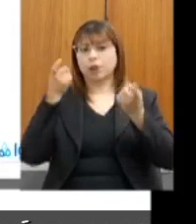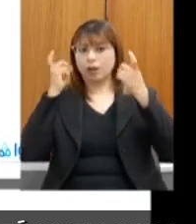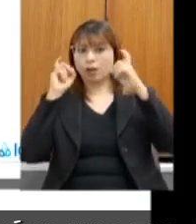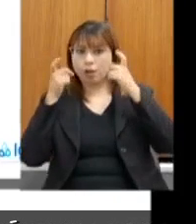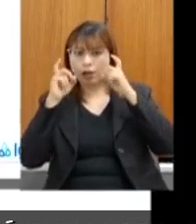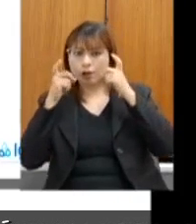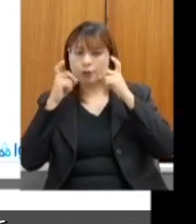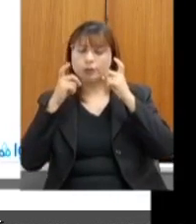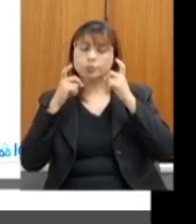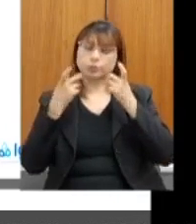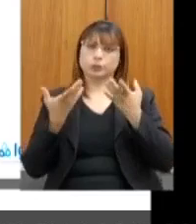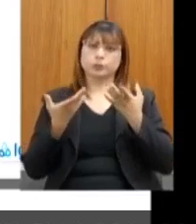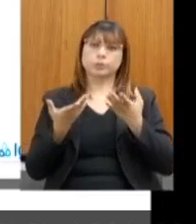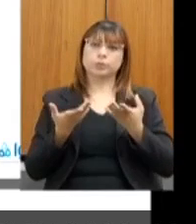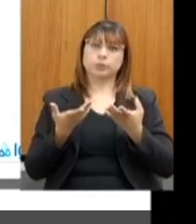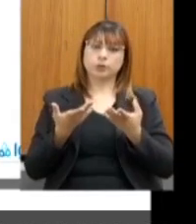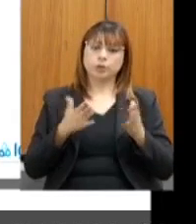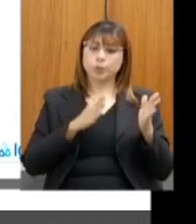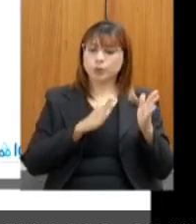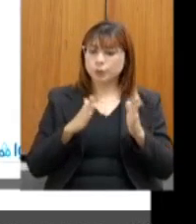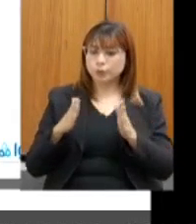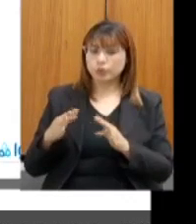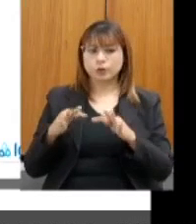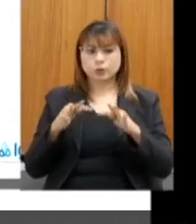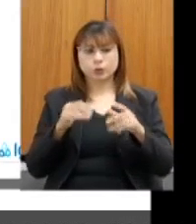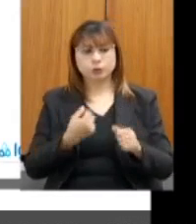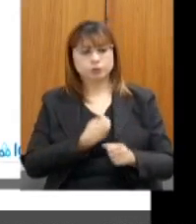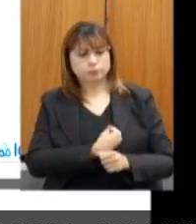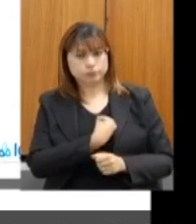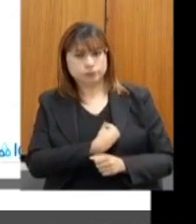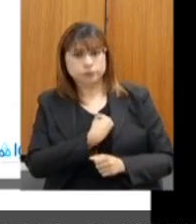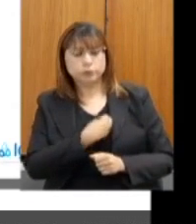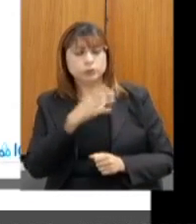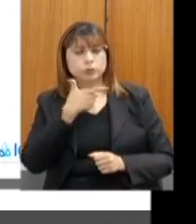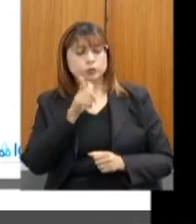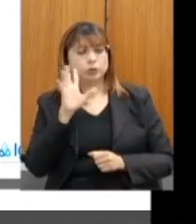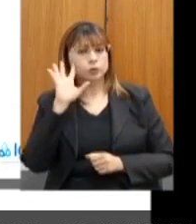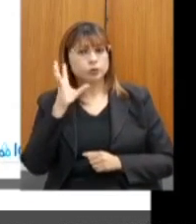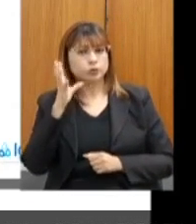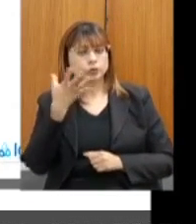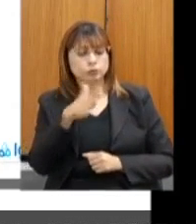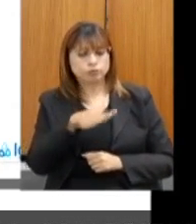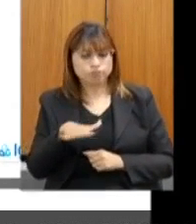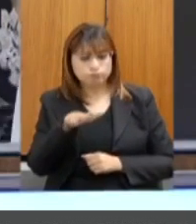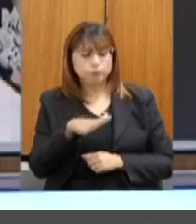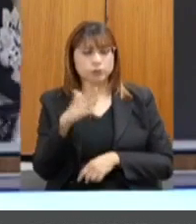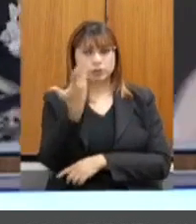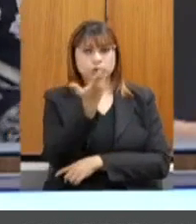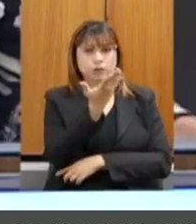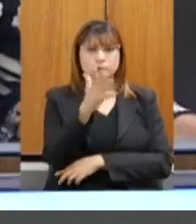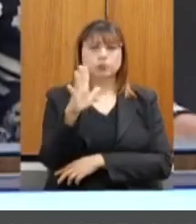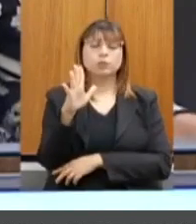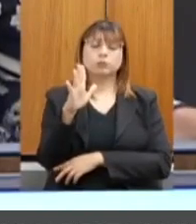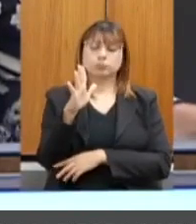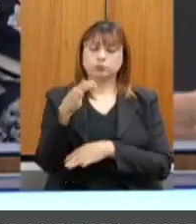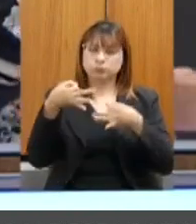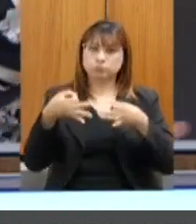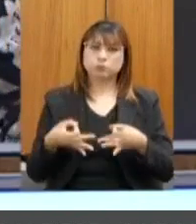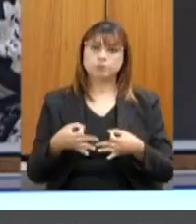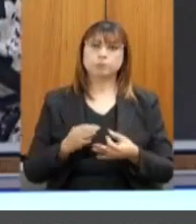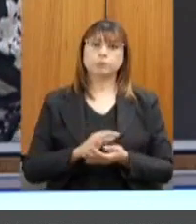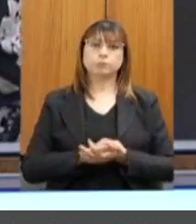o processo de participação de todos nas decisões da área de meio ambiente fosse igualmente garantido.